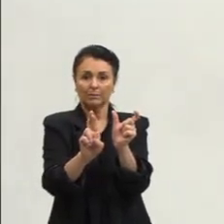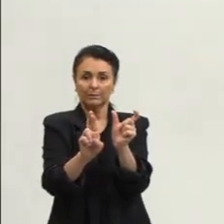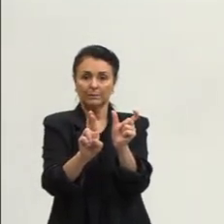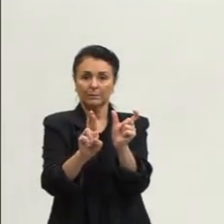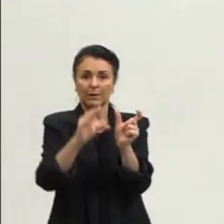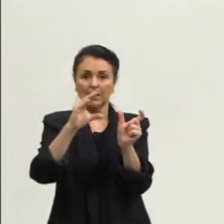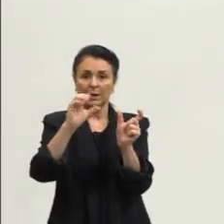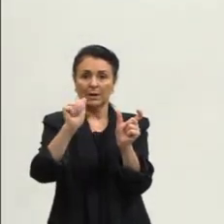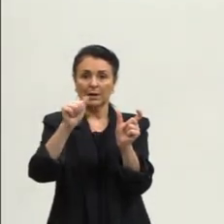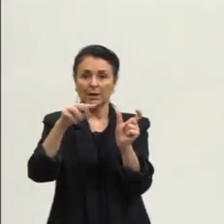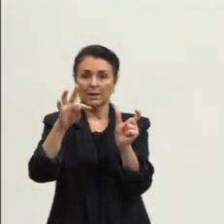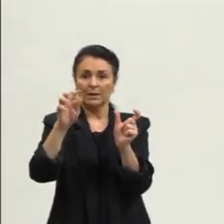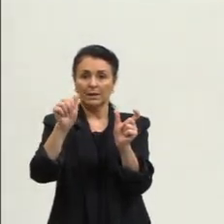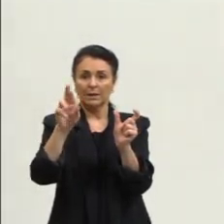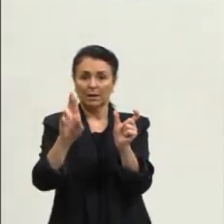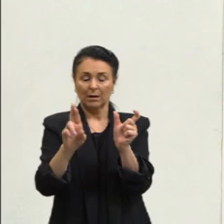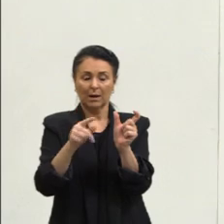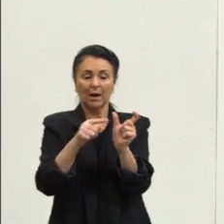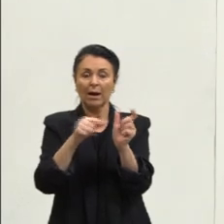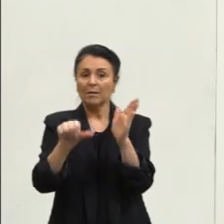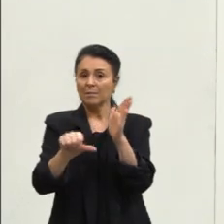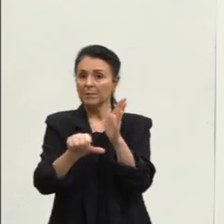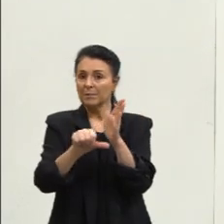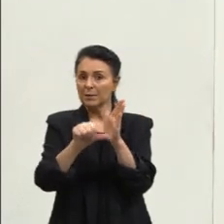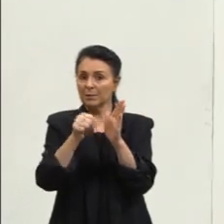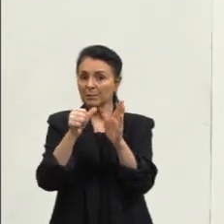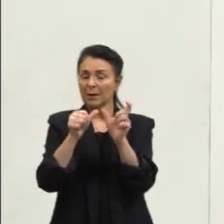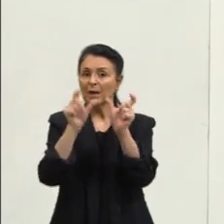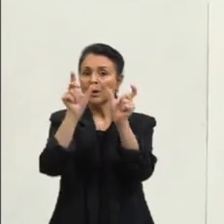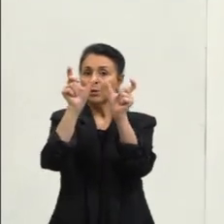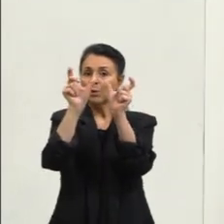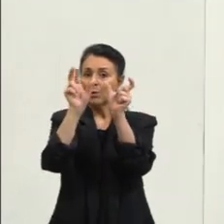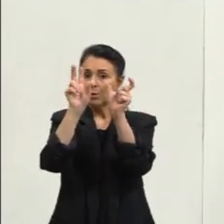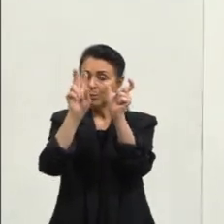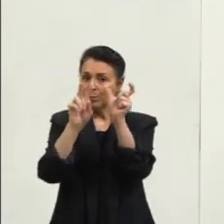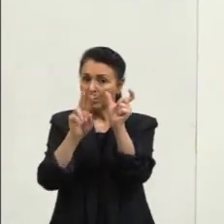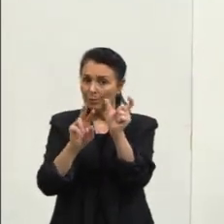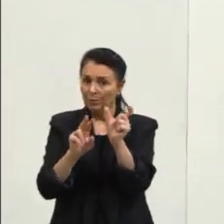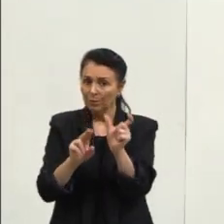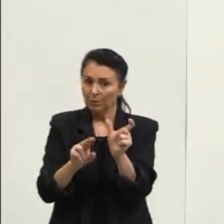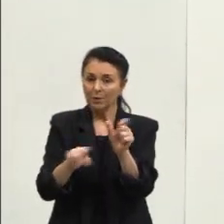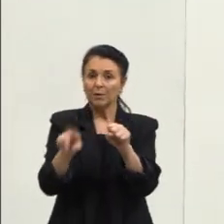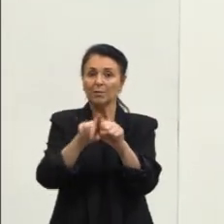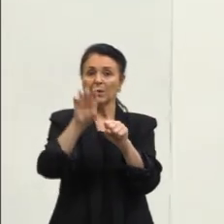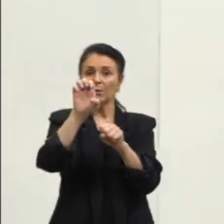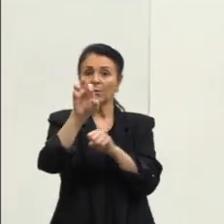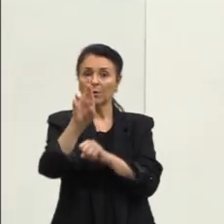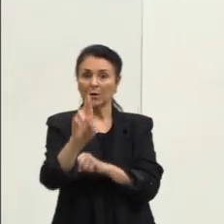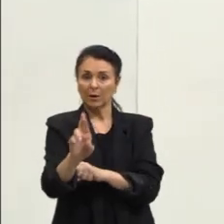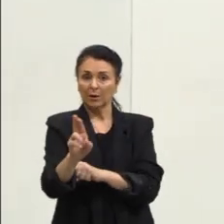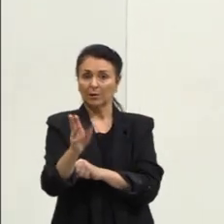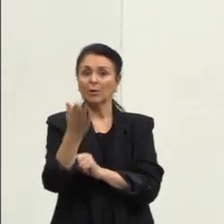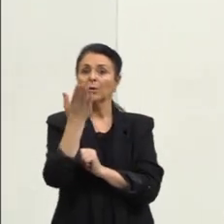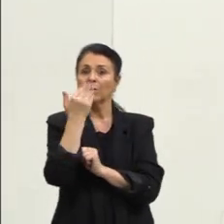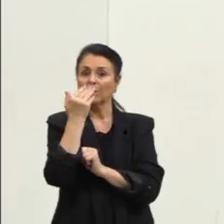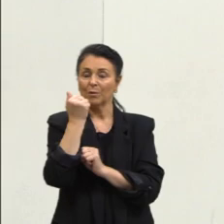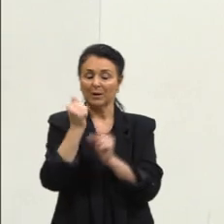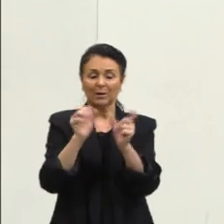Pertencem A primeira conjugação Verbal Os verbos Terminados em Er Comer